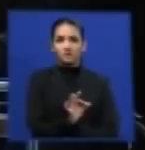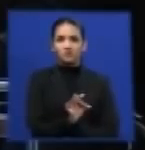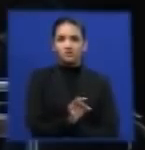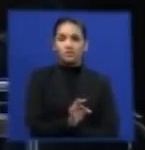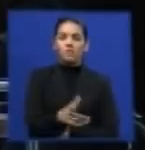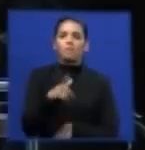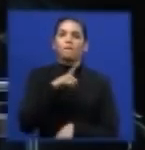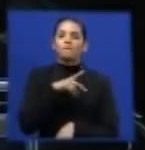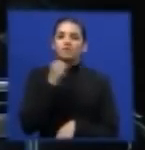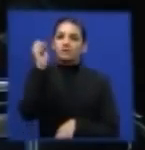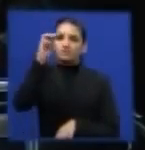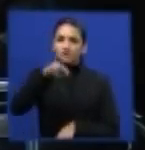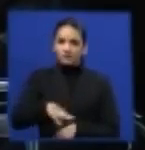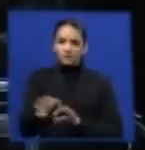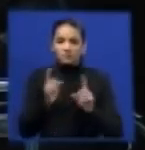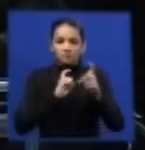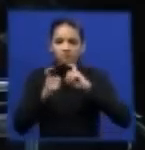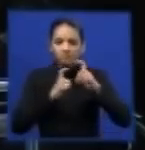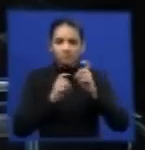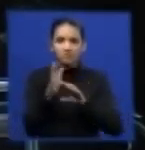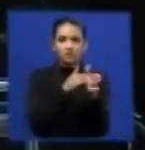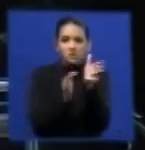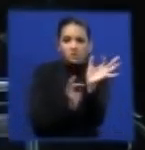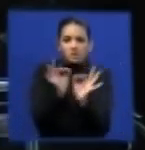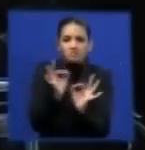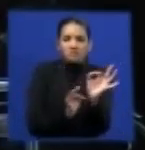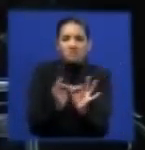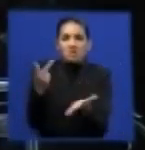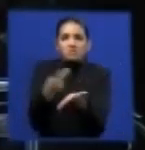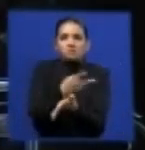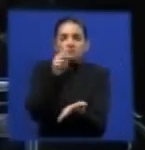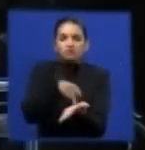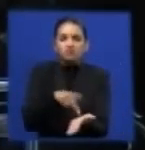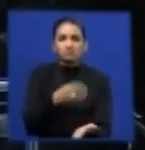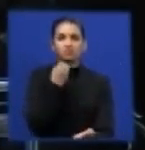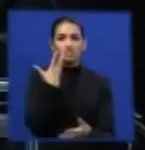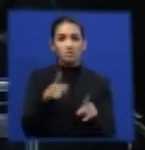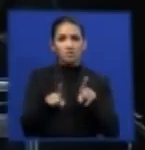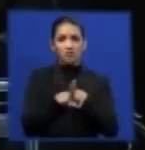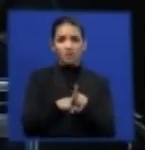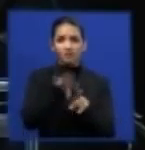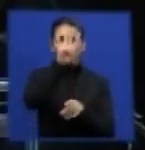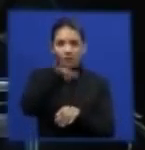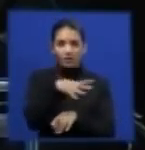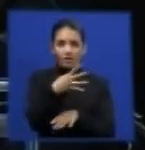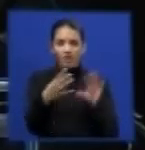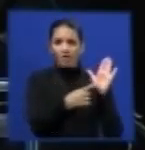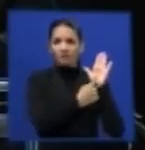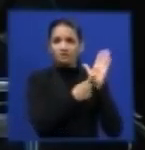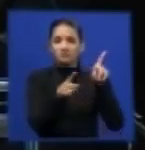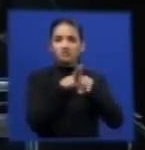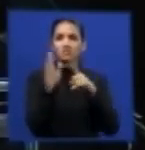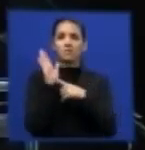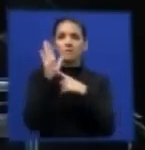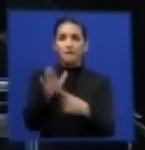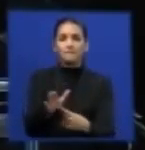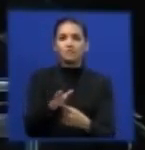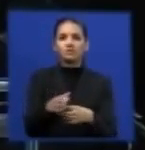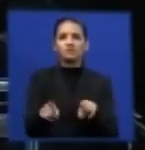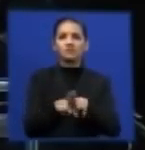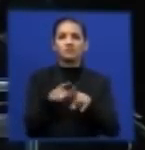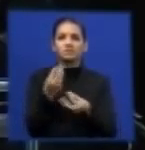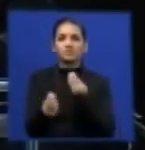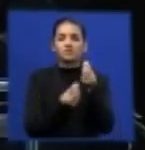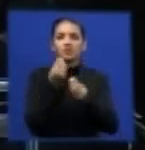um sistema de gestão ambiental eficiente. E esse gráfico também demonstra a evolução, desde que eles implantaram o sistema, desde a